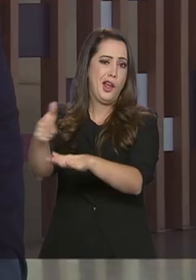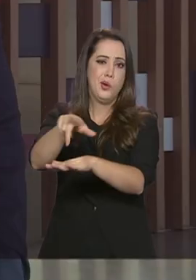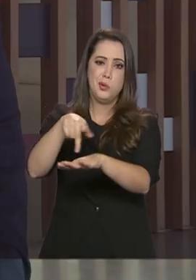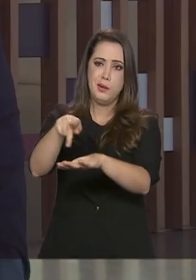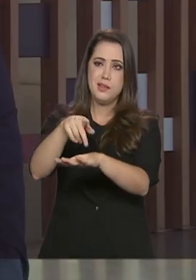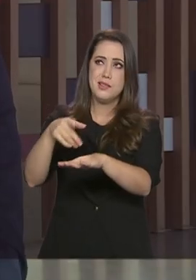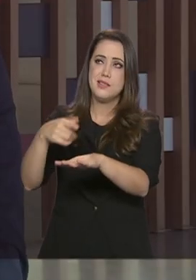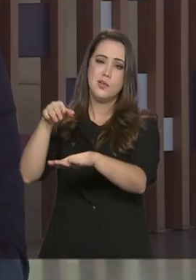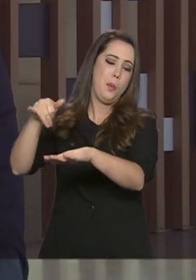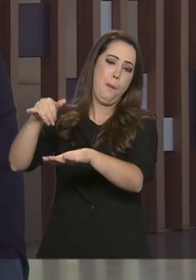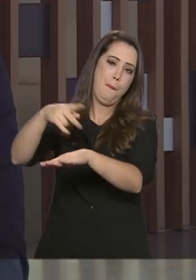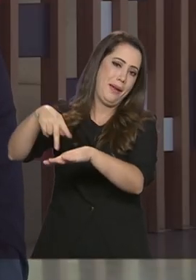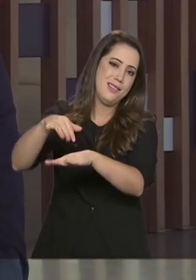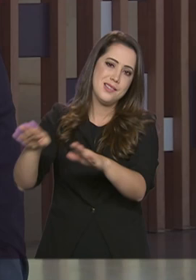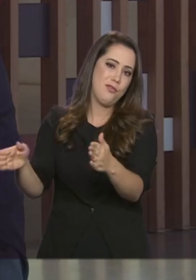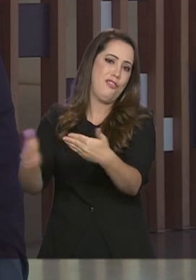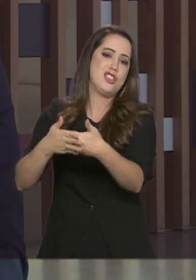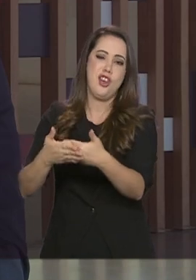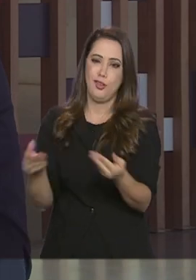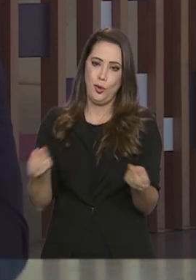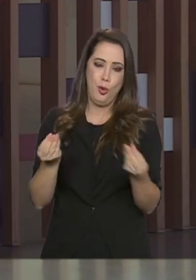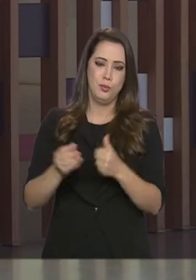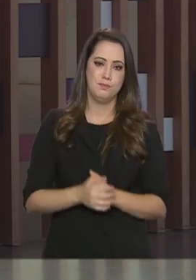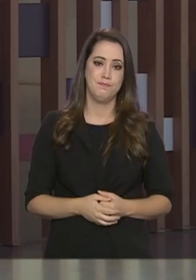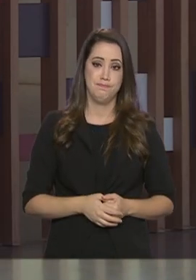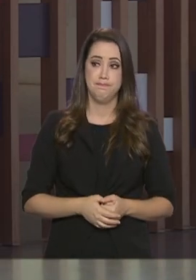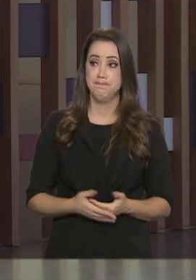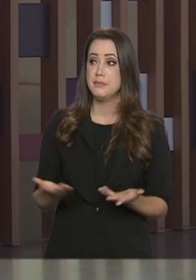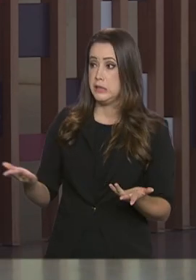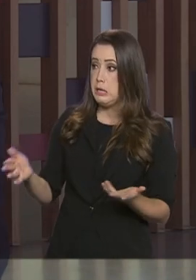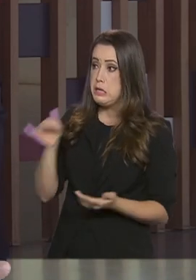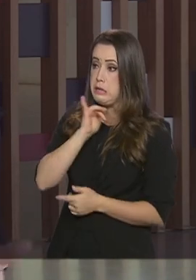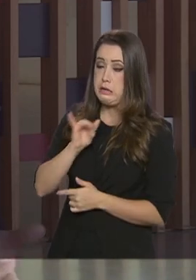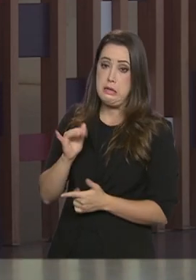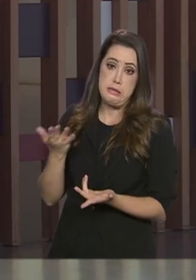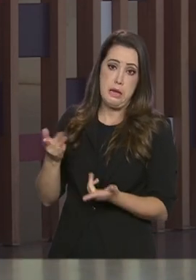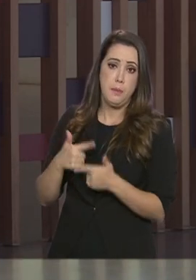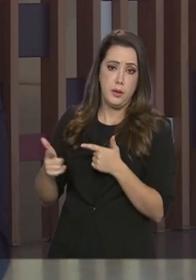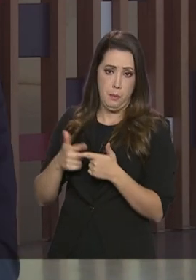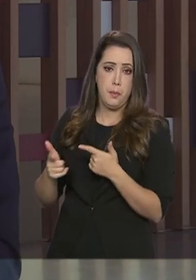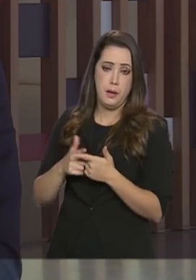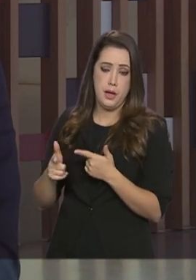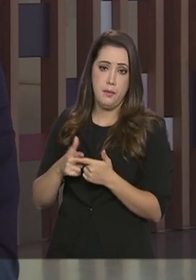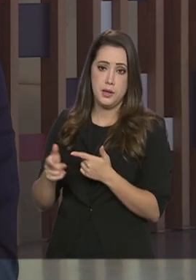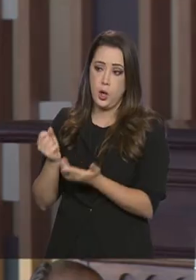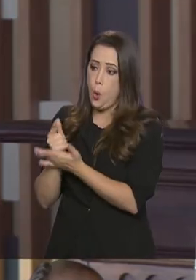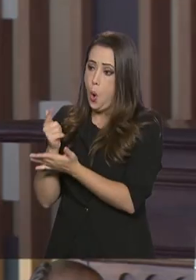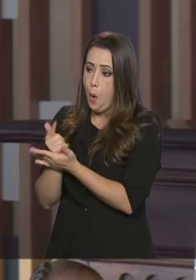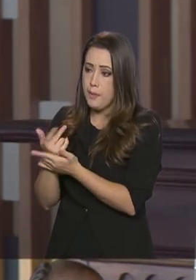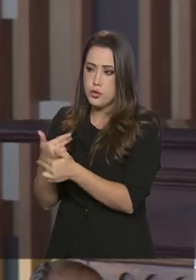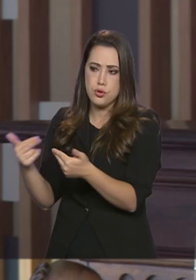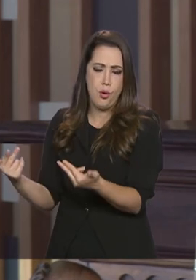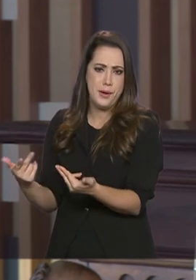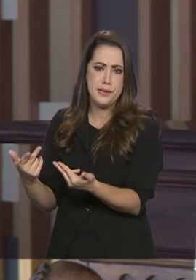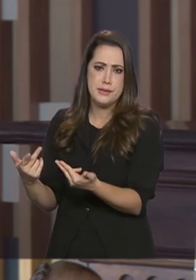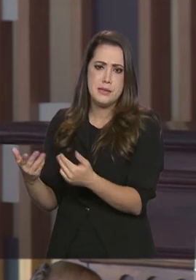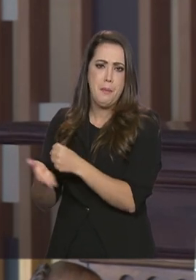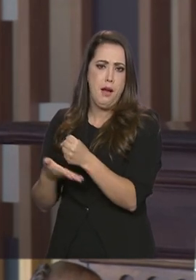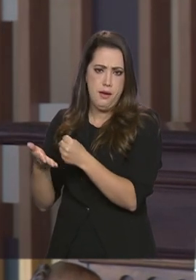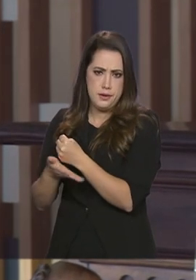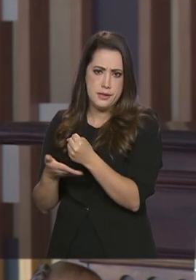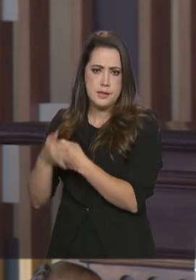A própria questão da importação de insumos que são utilizados no combate a... Evidente. Isso é outra dimensão muito importante.